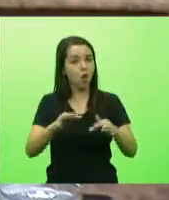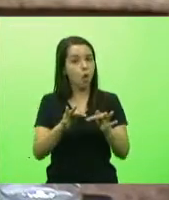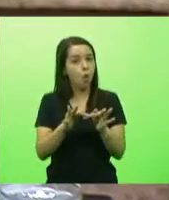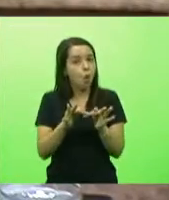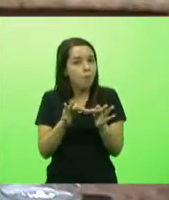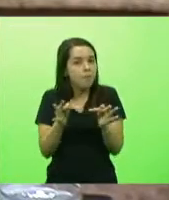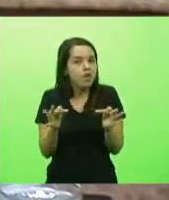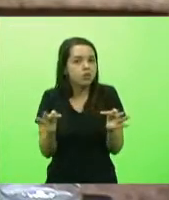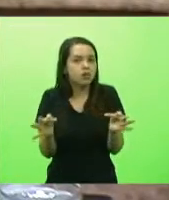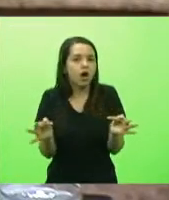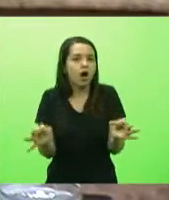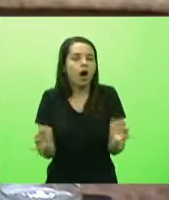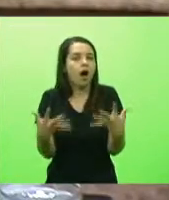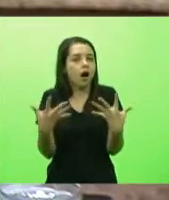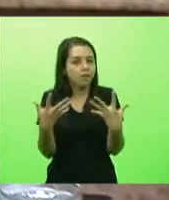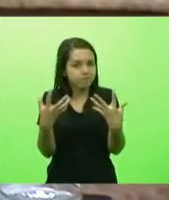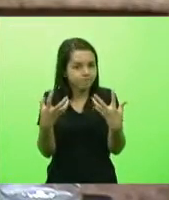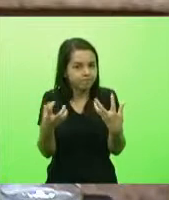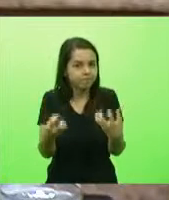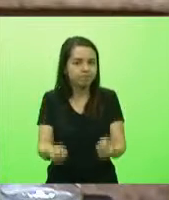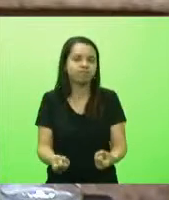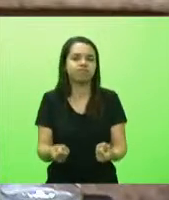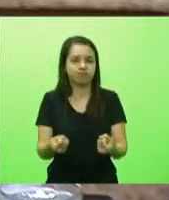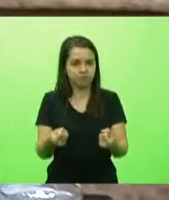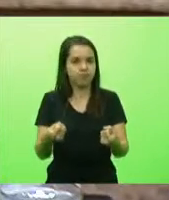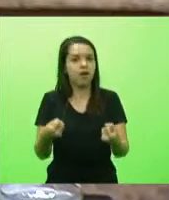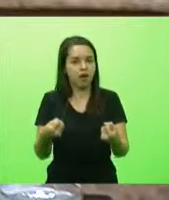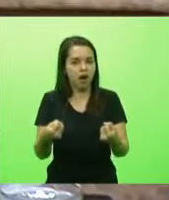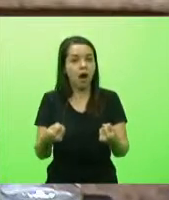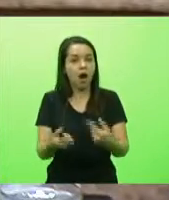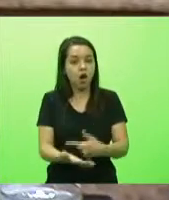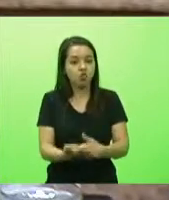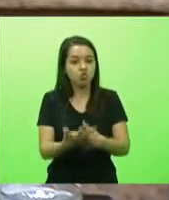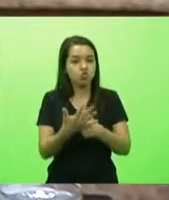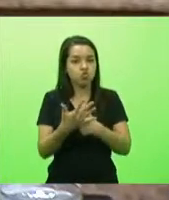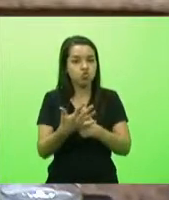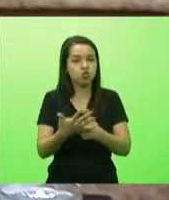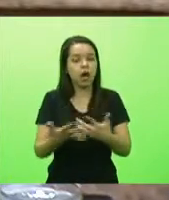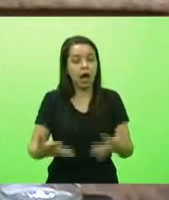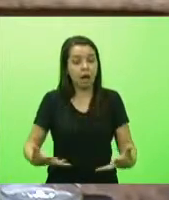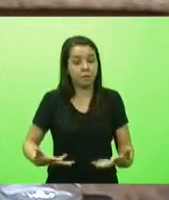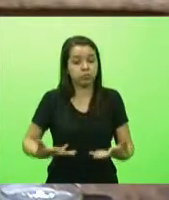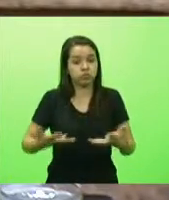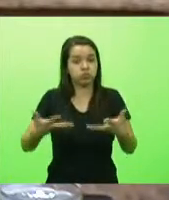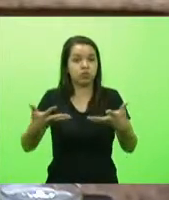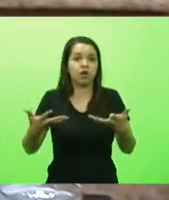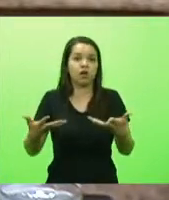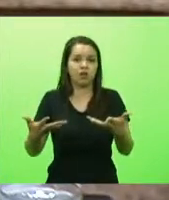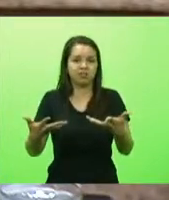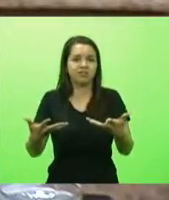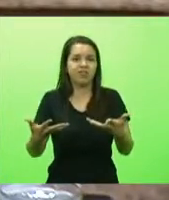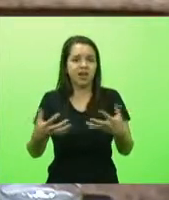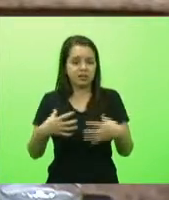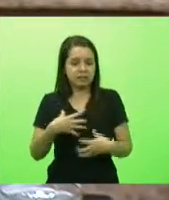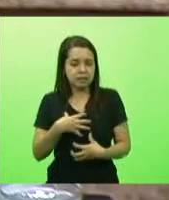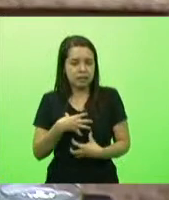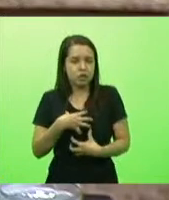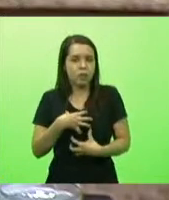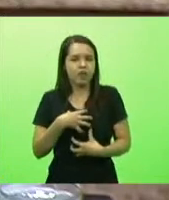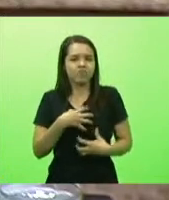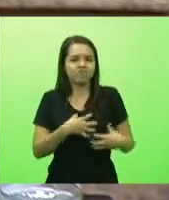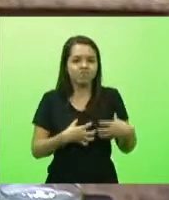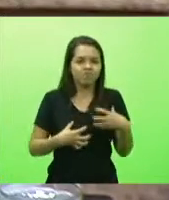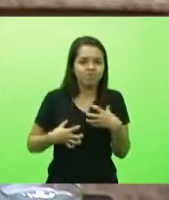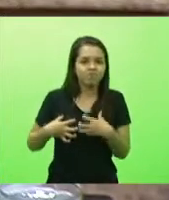-los como uma maneira de poder enriquecer toda essa angústia que todos querem ser